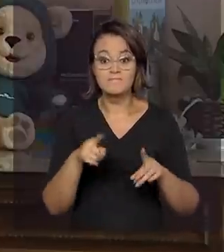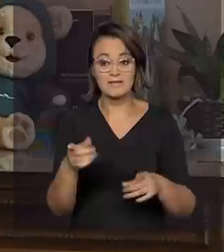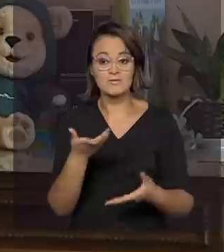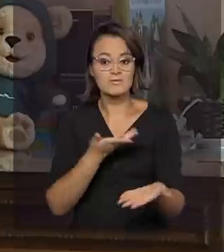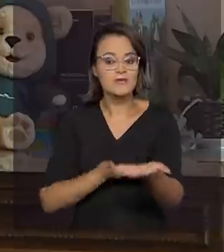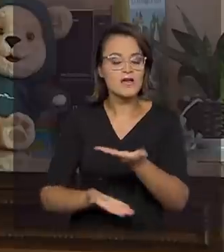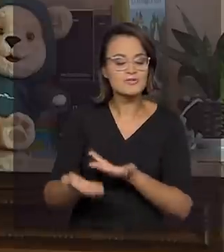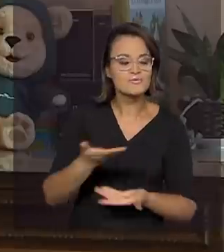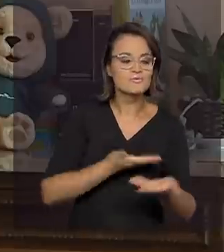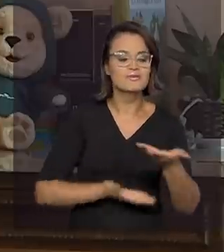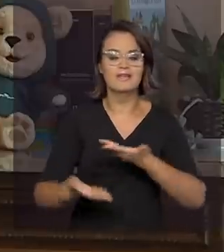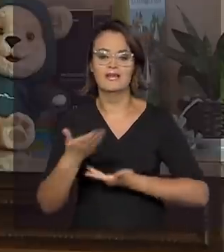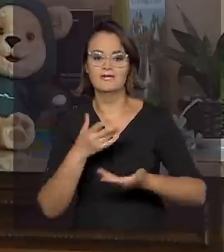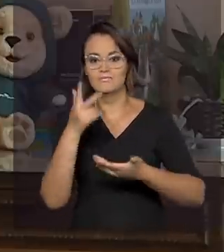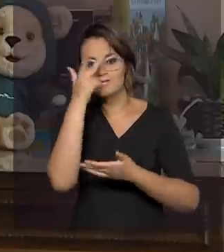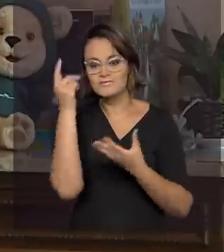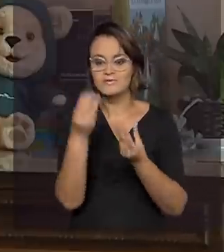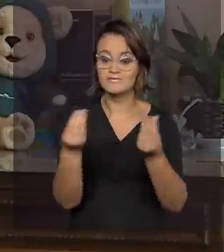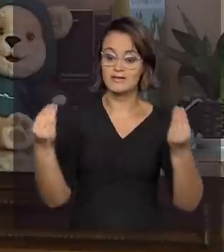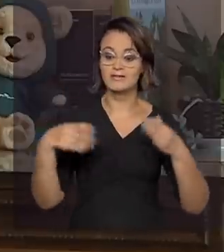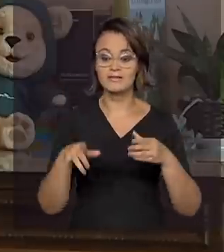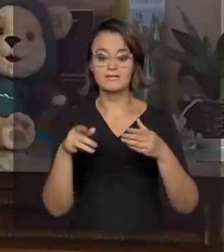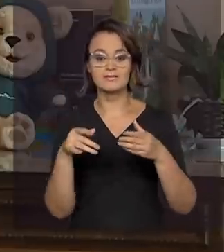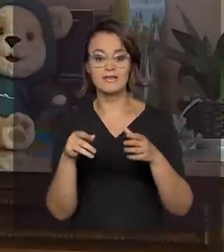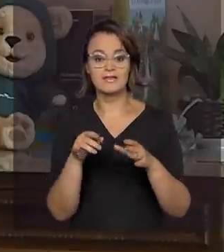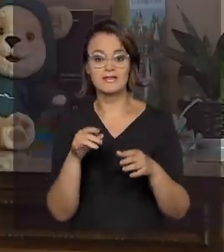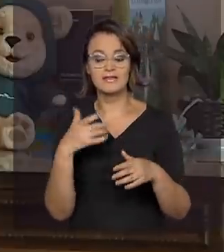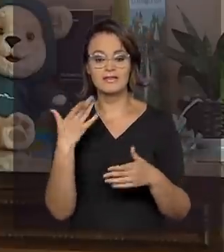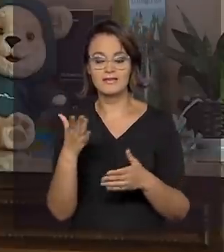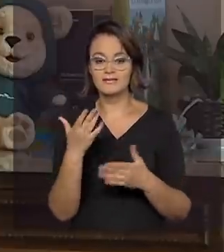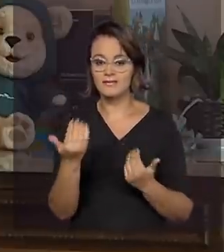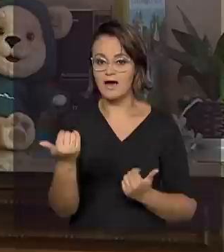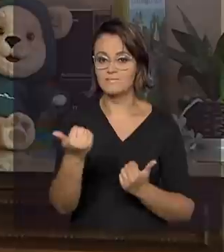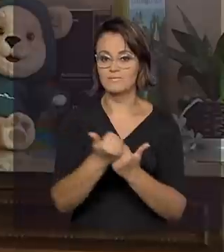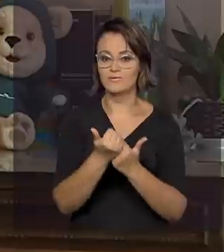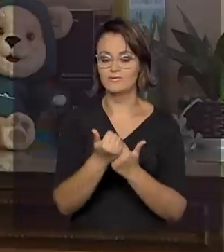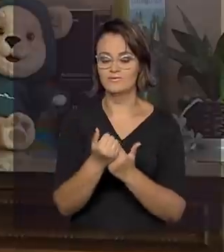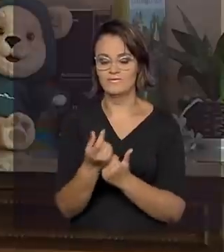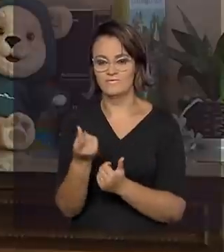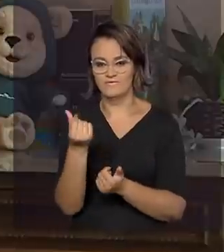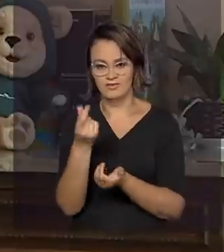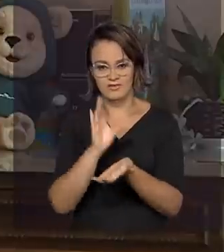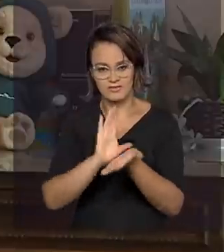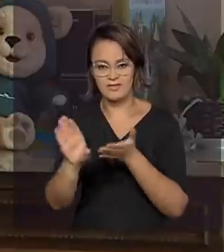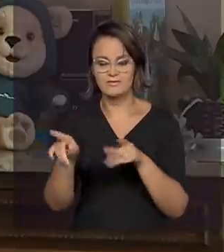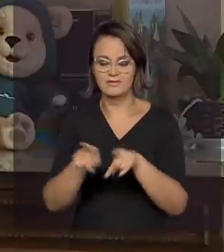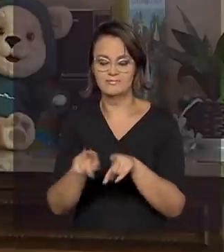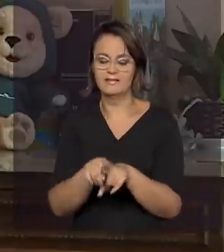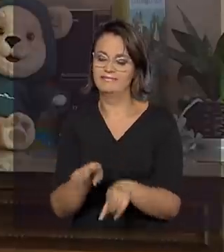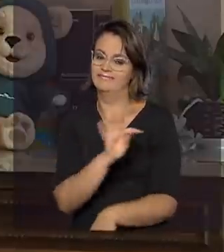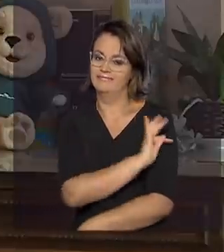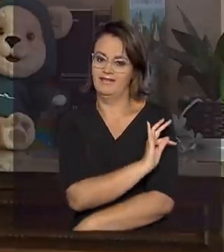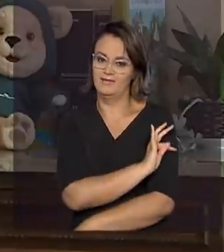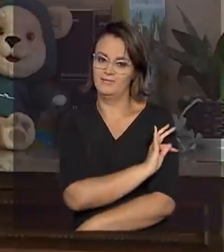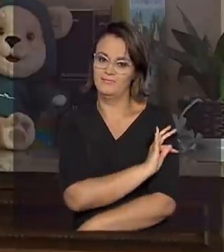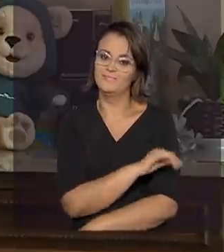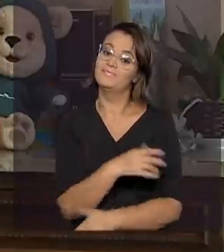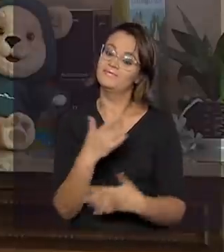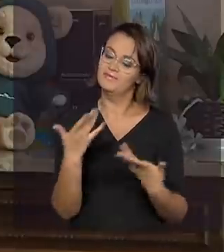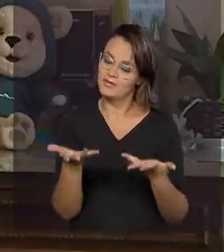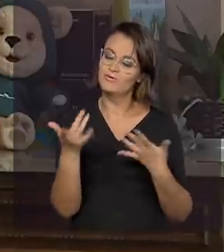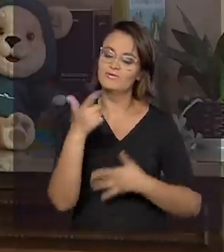com os entes federados e também prestar não só assistência financeira, mas técnica. Então, nós estamos